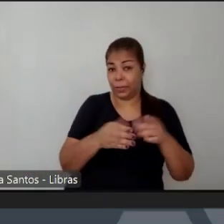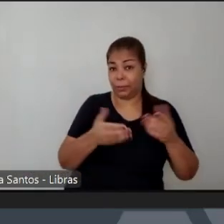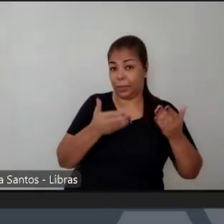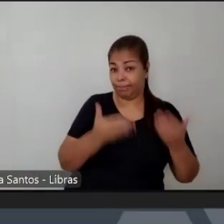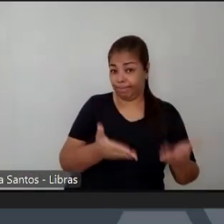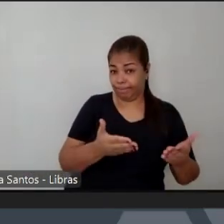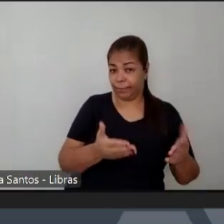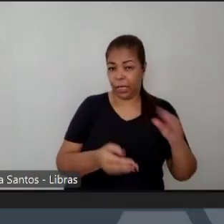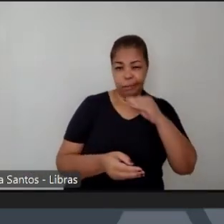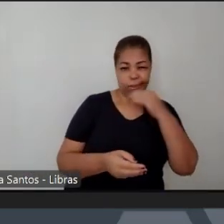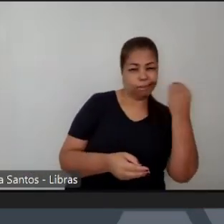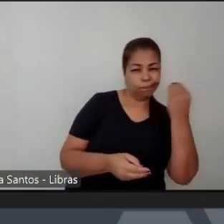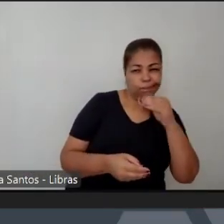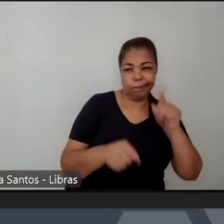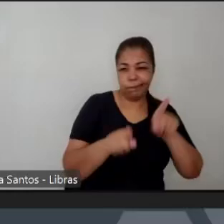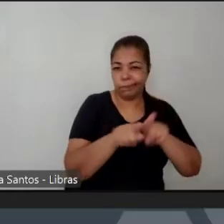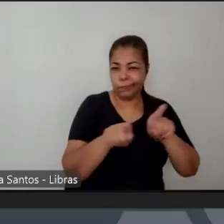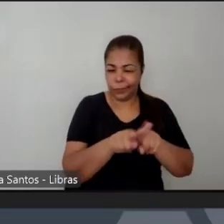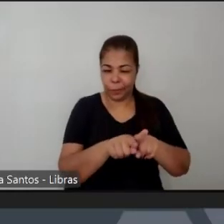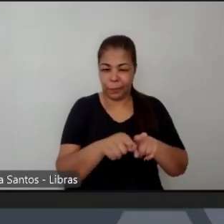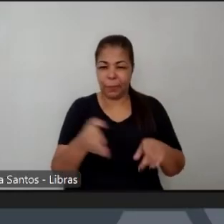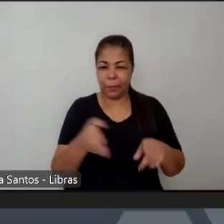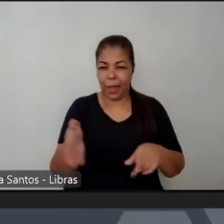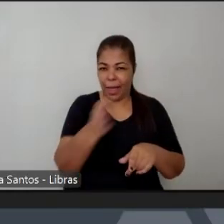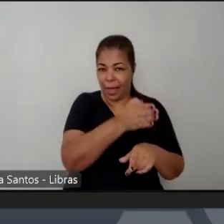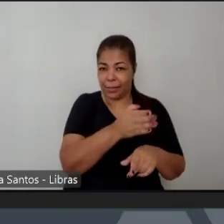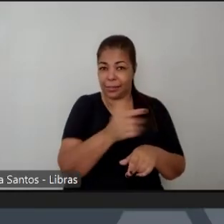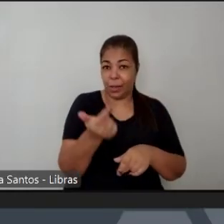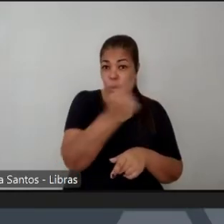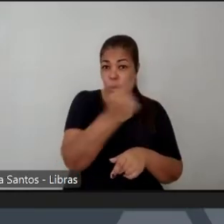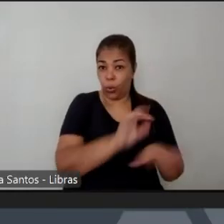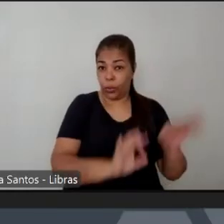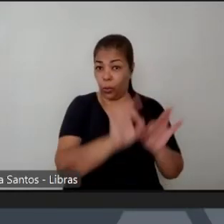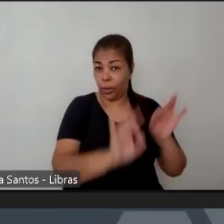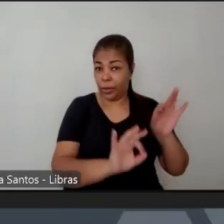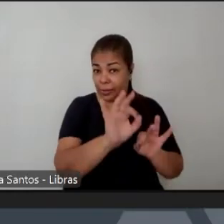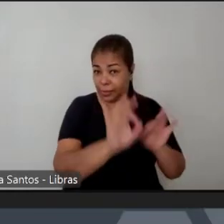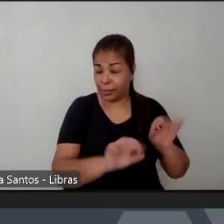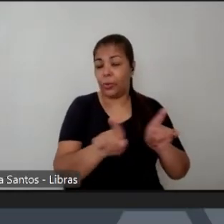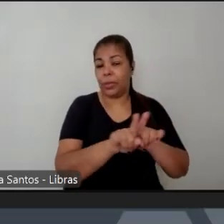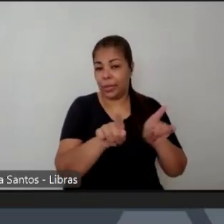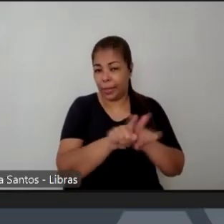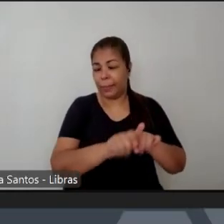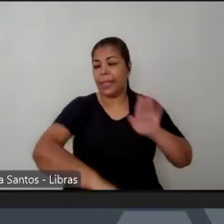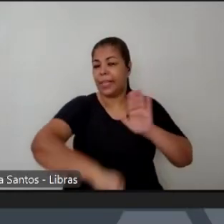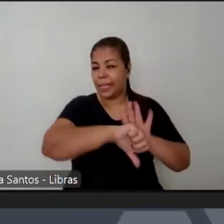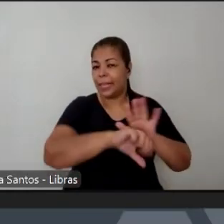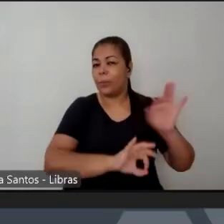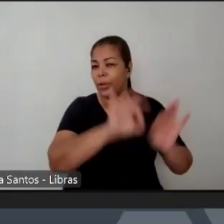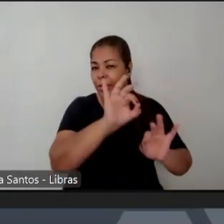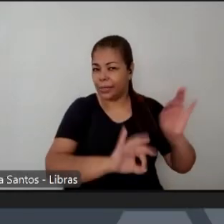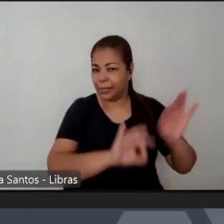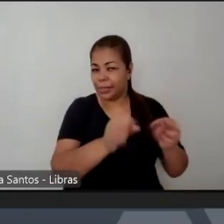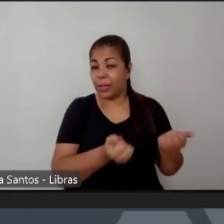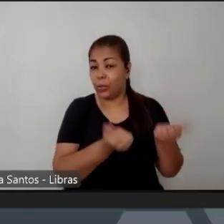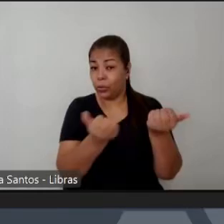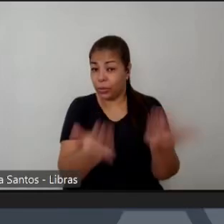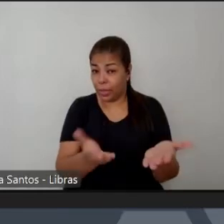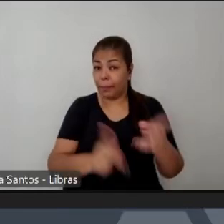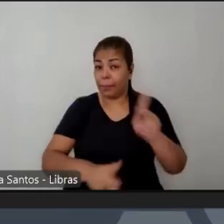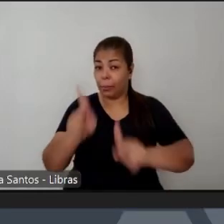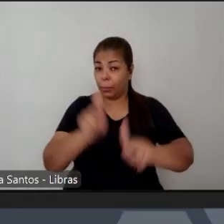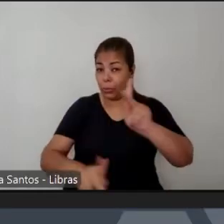paralelas de organização da vida inclusive pelo crime organizado oferece então é a